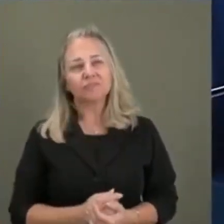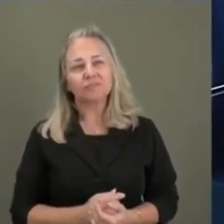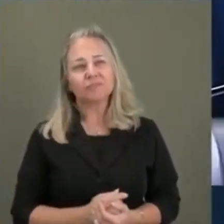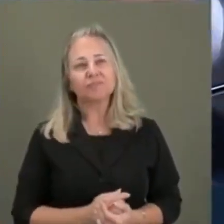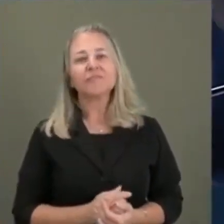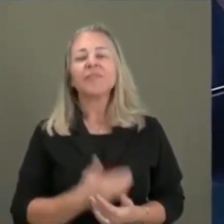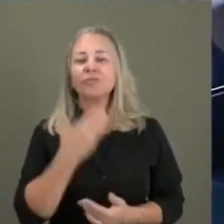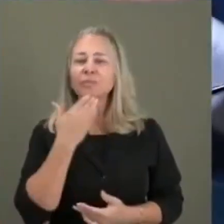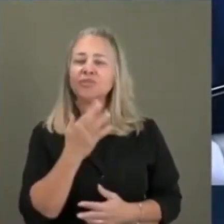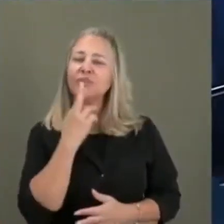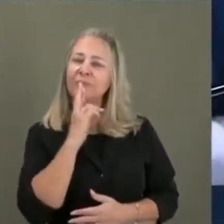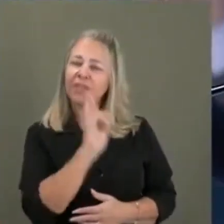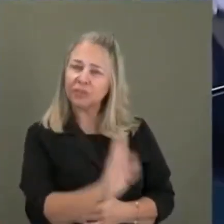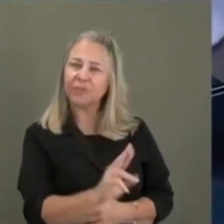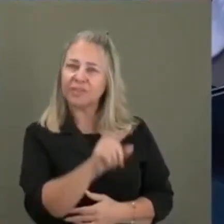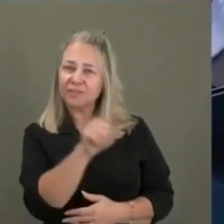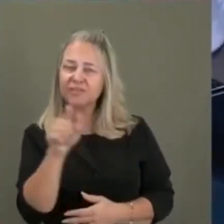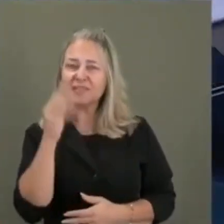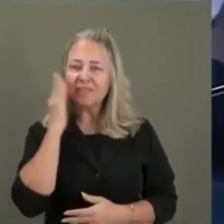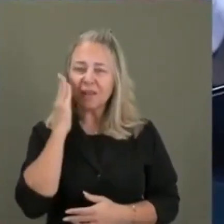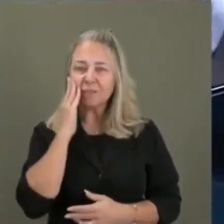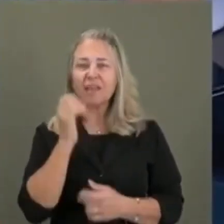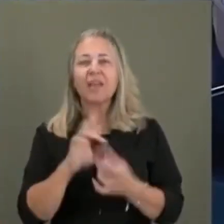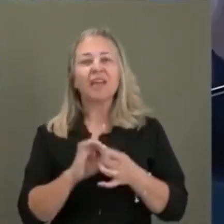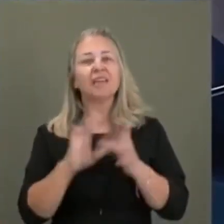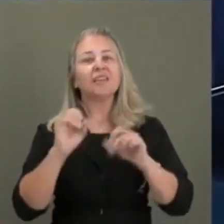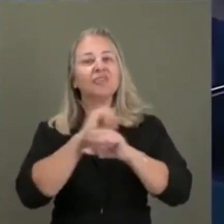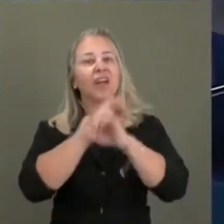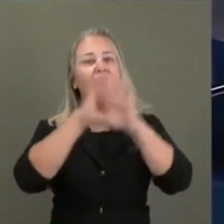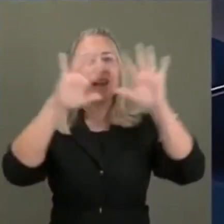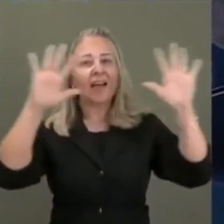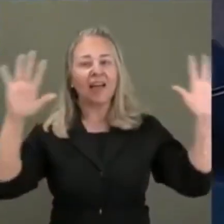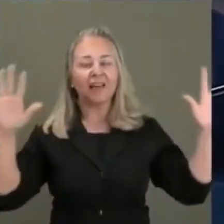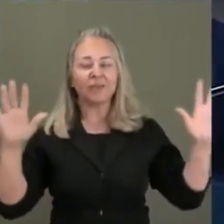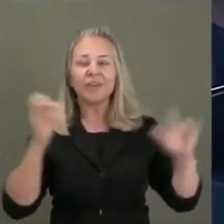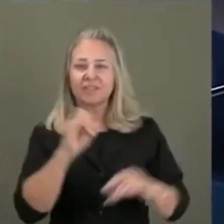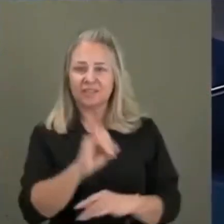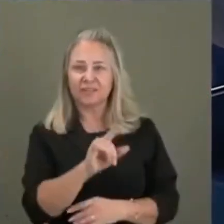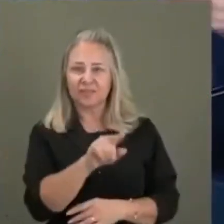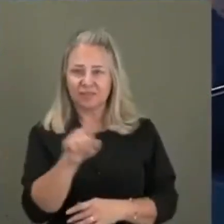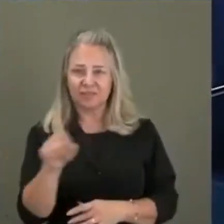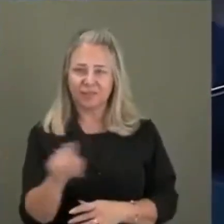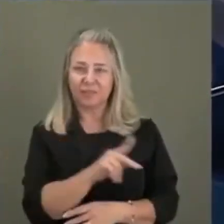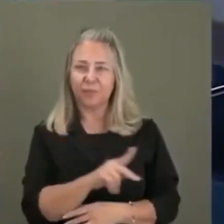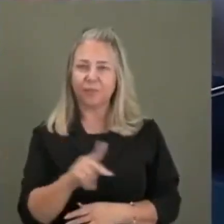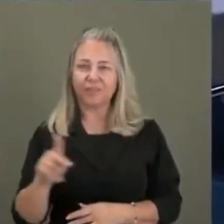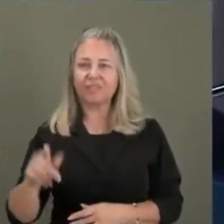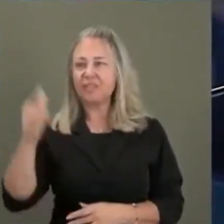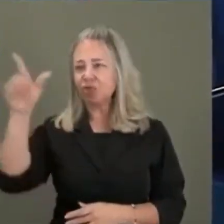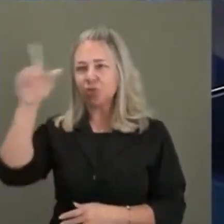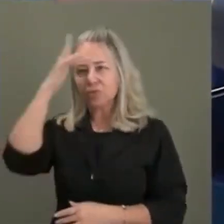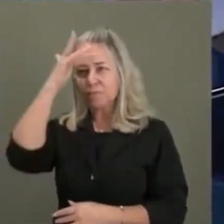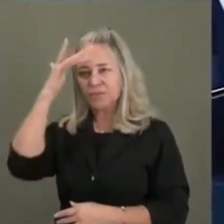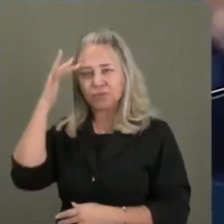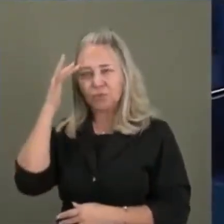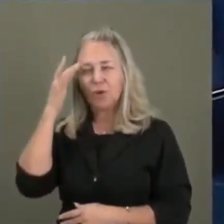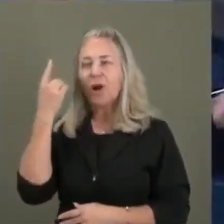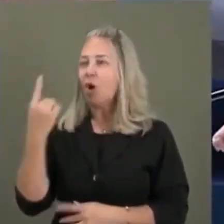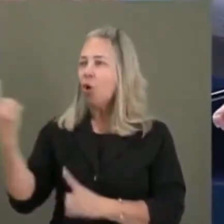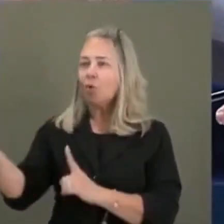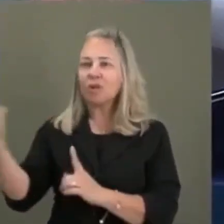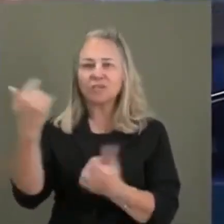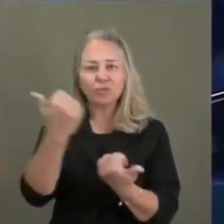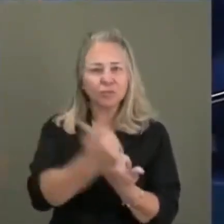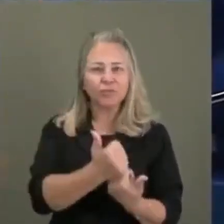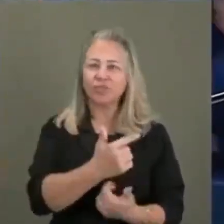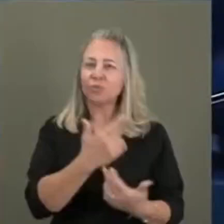Queria que o me respondesse. V. Exª, deixar bem claro o que eu estou falando aqui, se você fosse o presidente, fosse outro, o outro que entrar, a prática